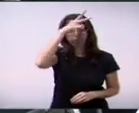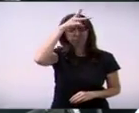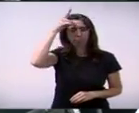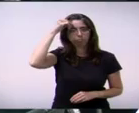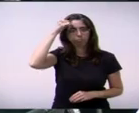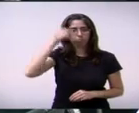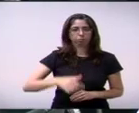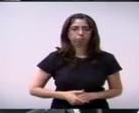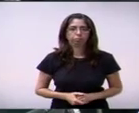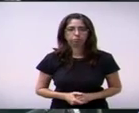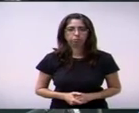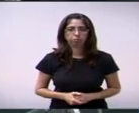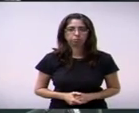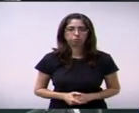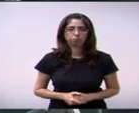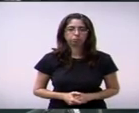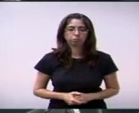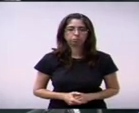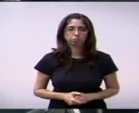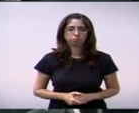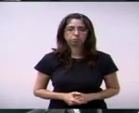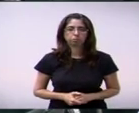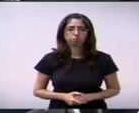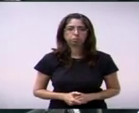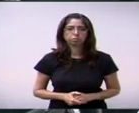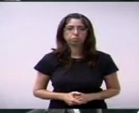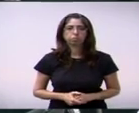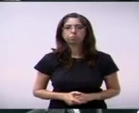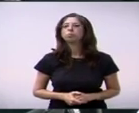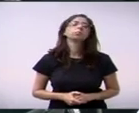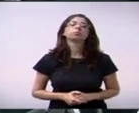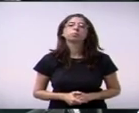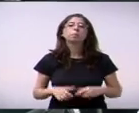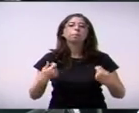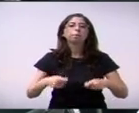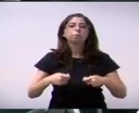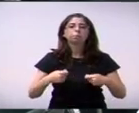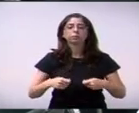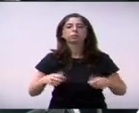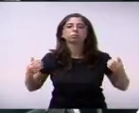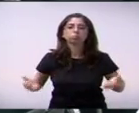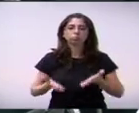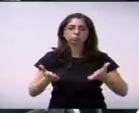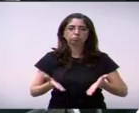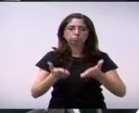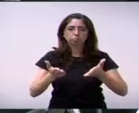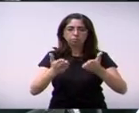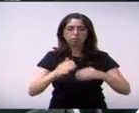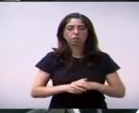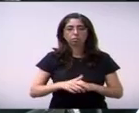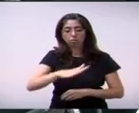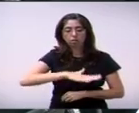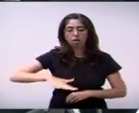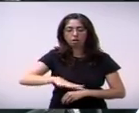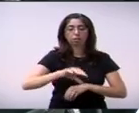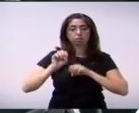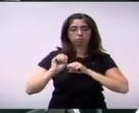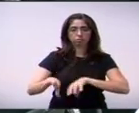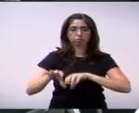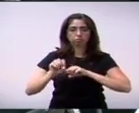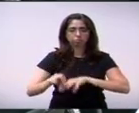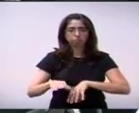ao executivo que incentive a participação da rede municipal de